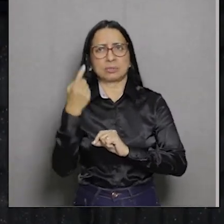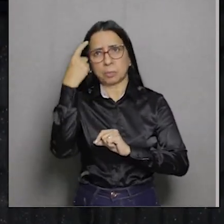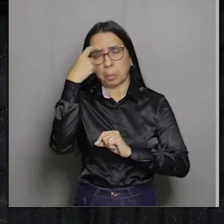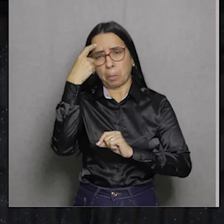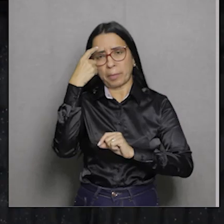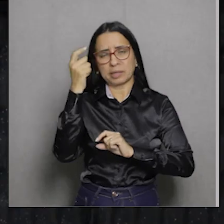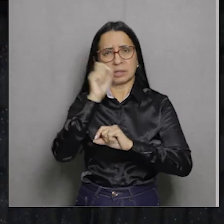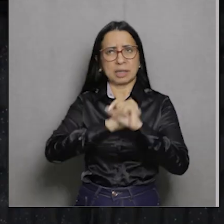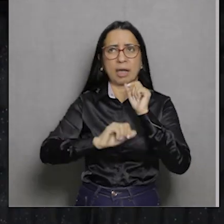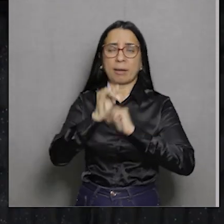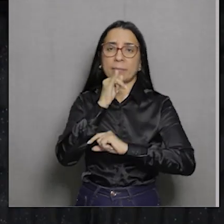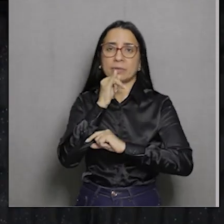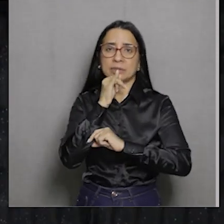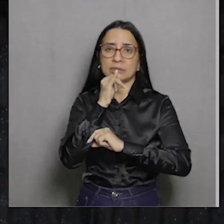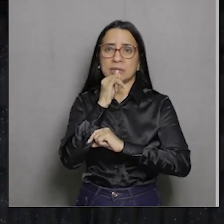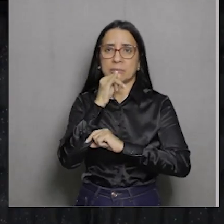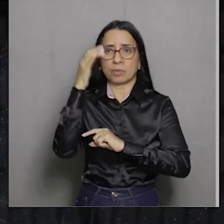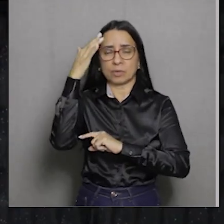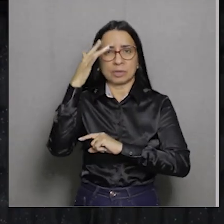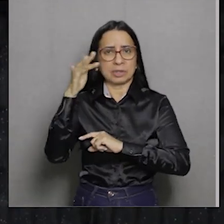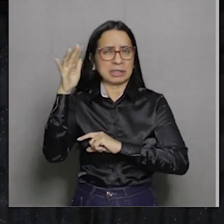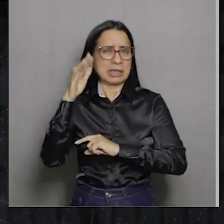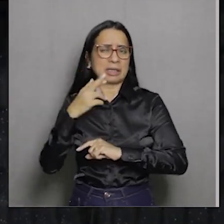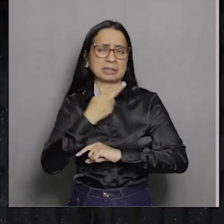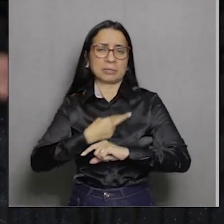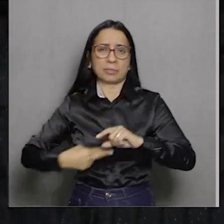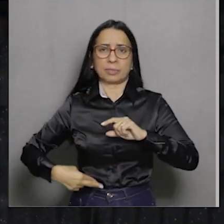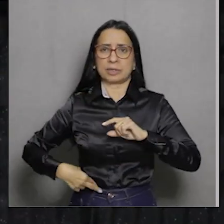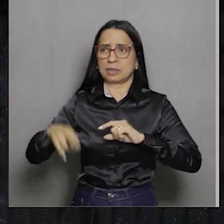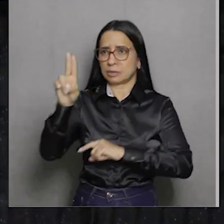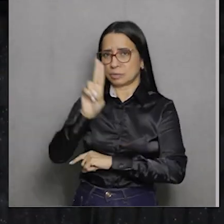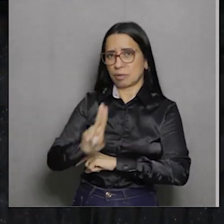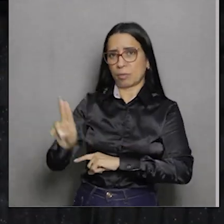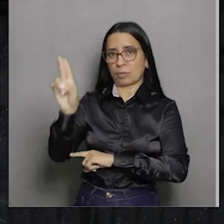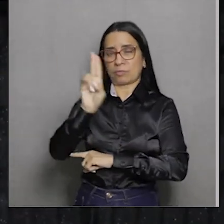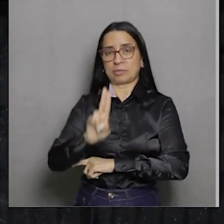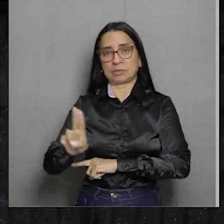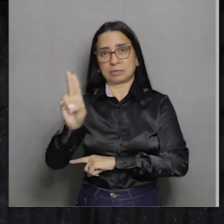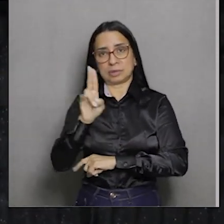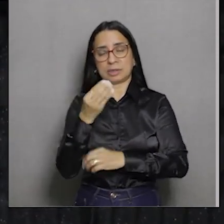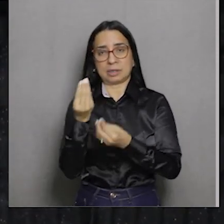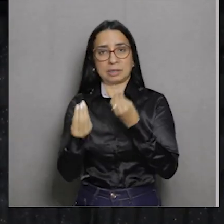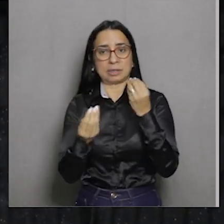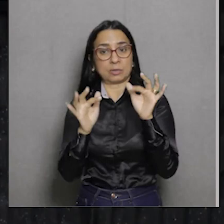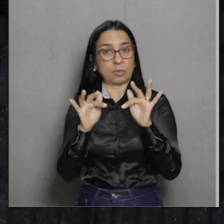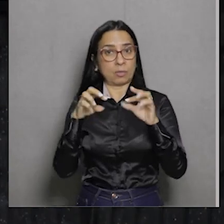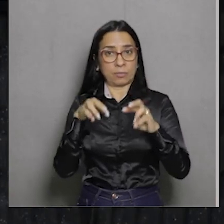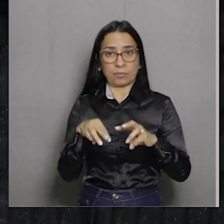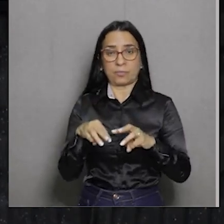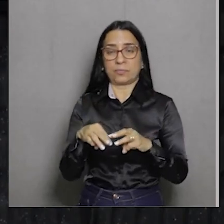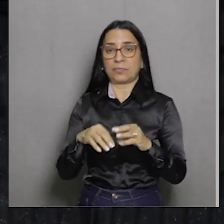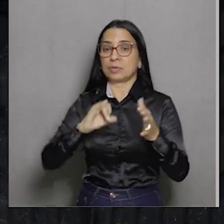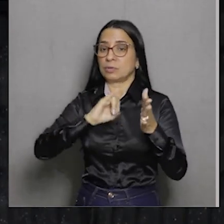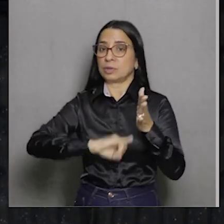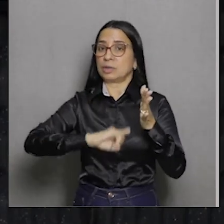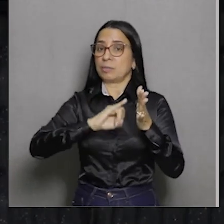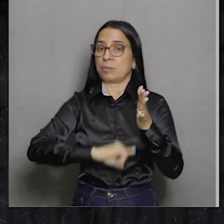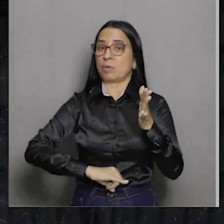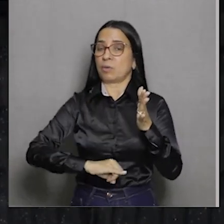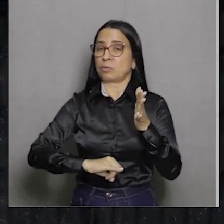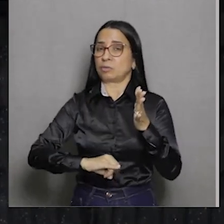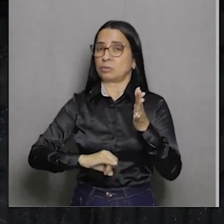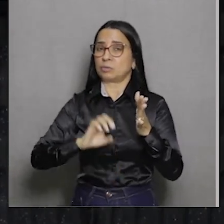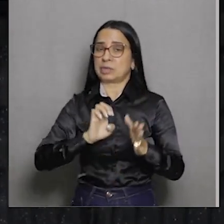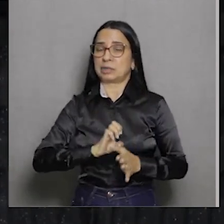por exemplo, os ideais republicanos, a universidade, o fim dos impostos abusivos, como a derrama,